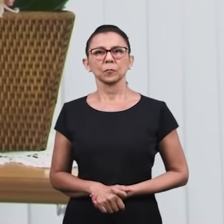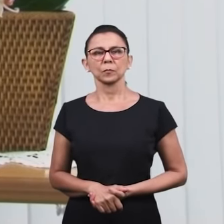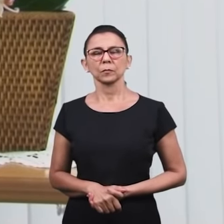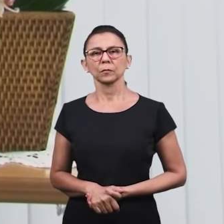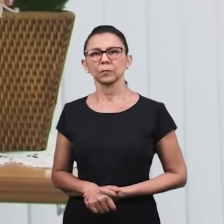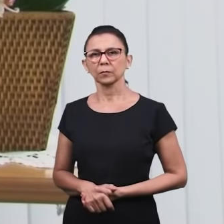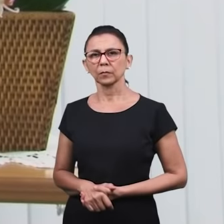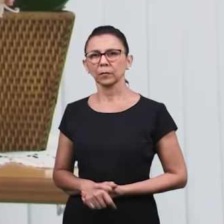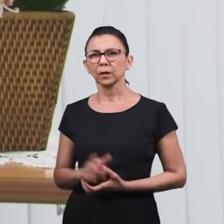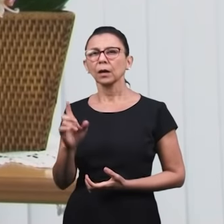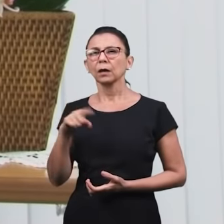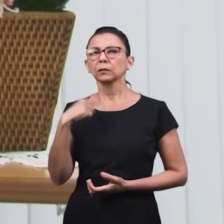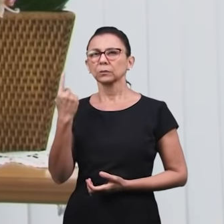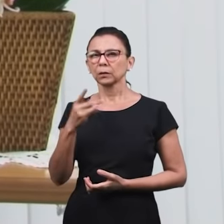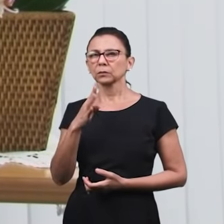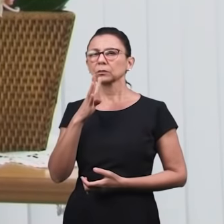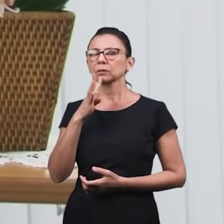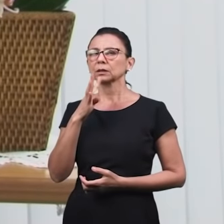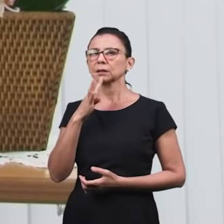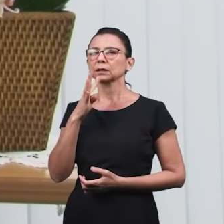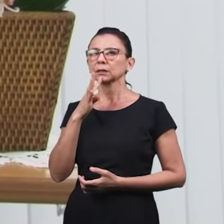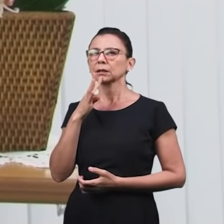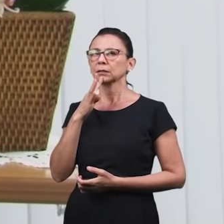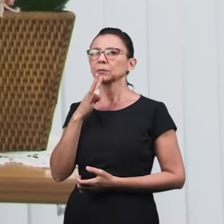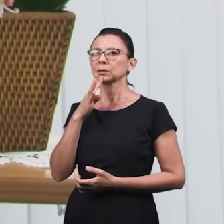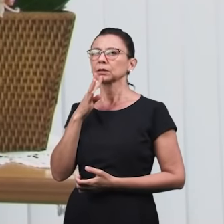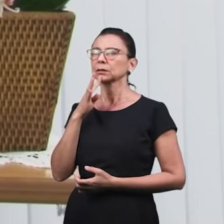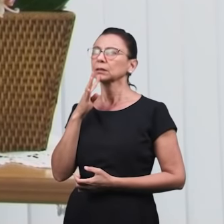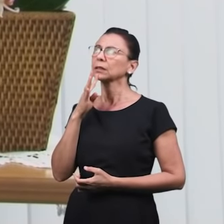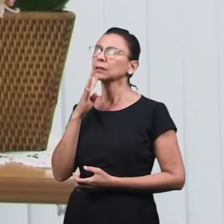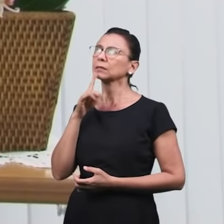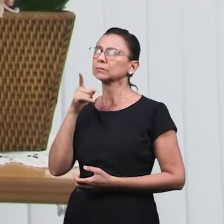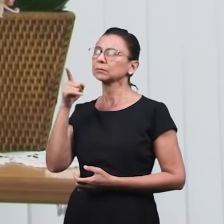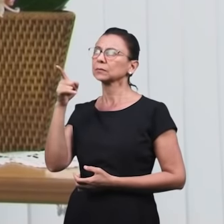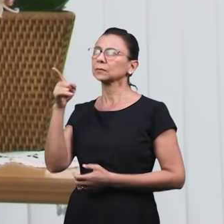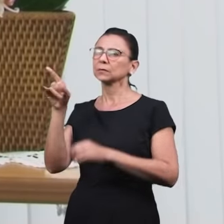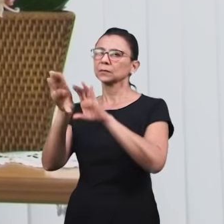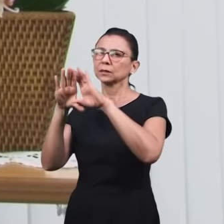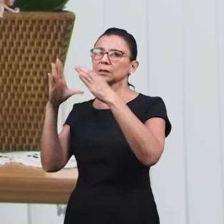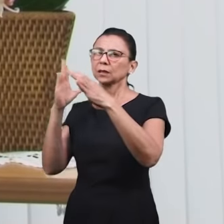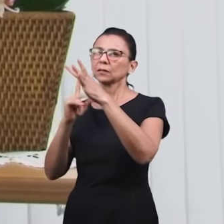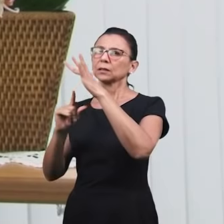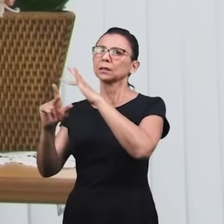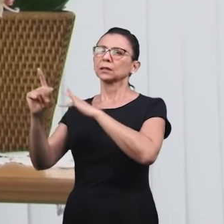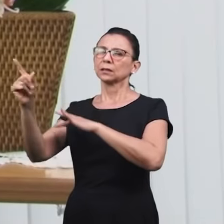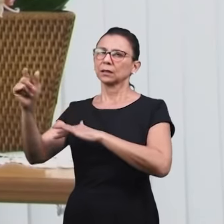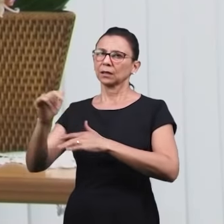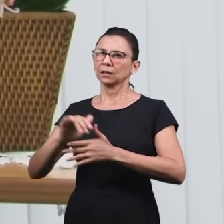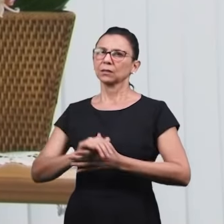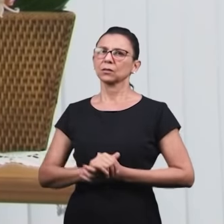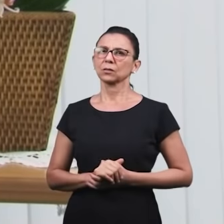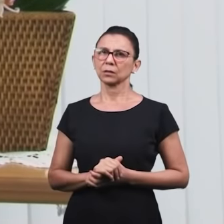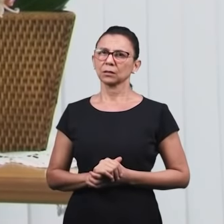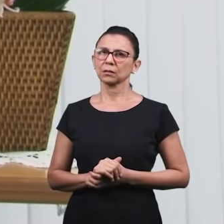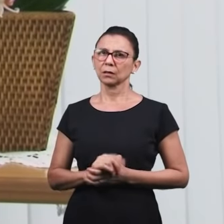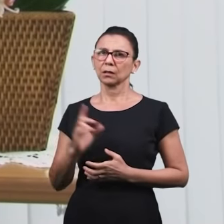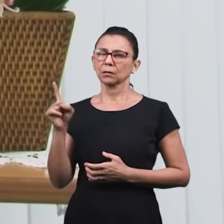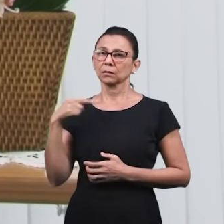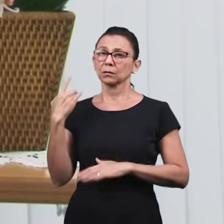somos uma igreja que não sabe o seu destino, nós não somos aventureiros,